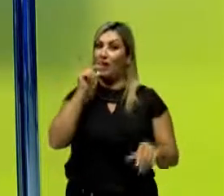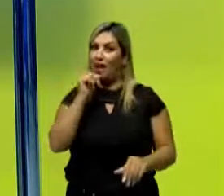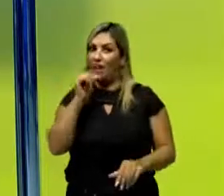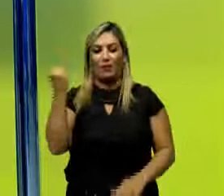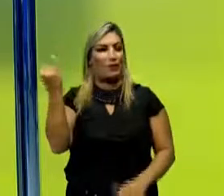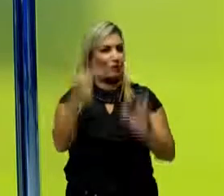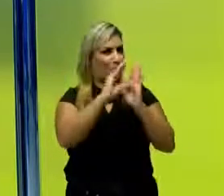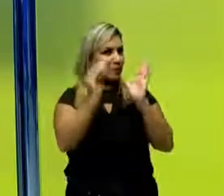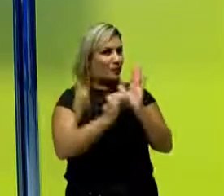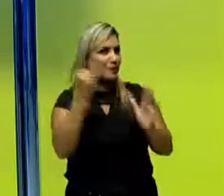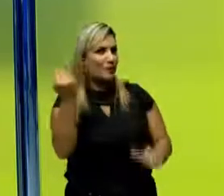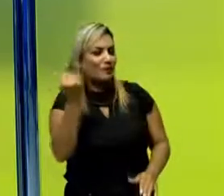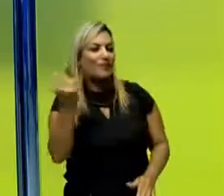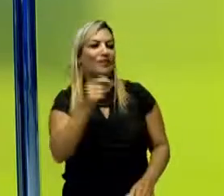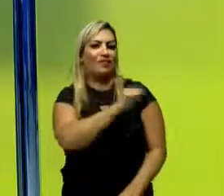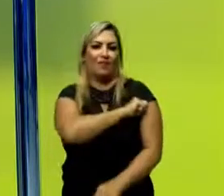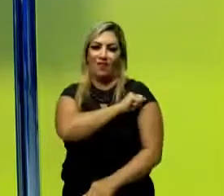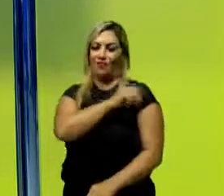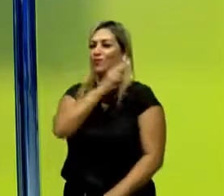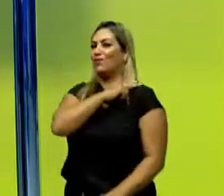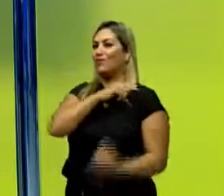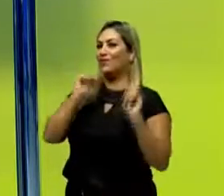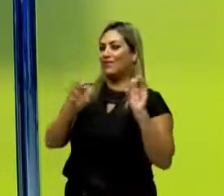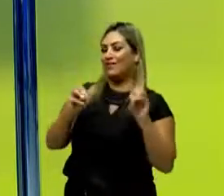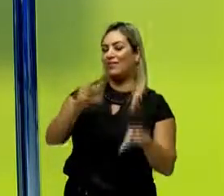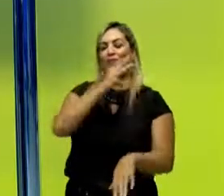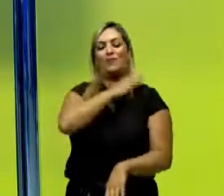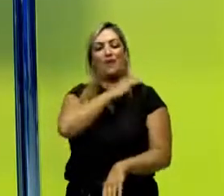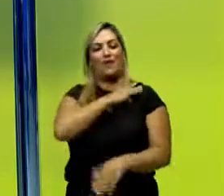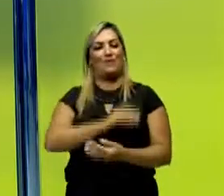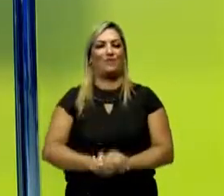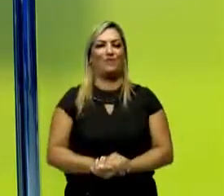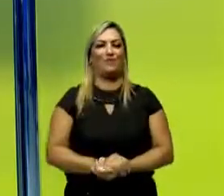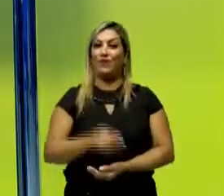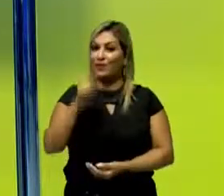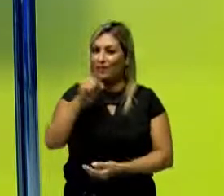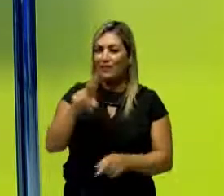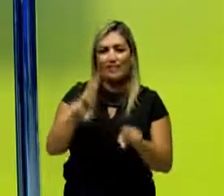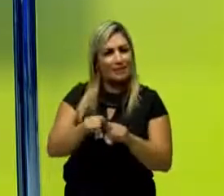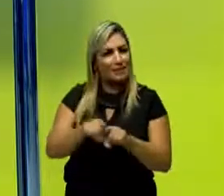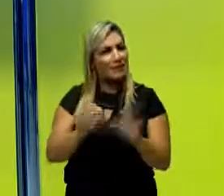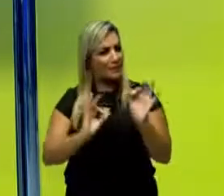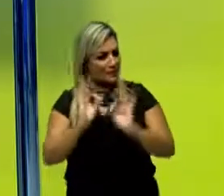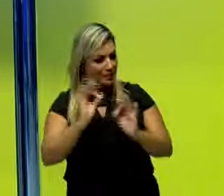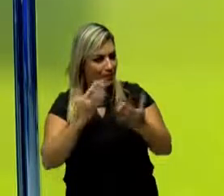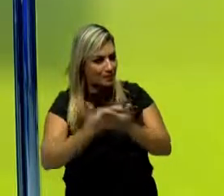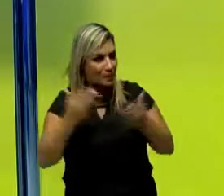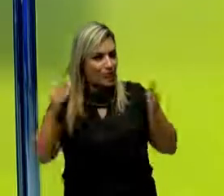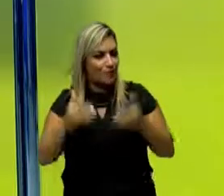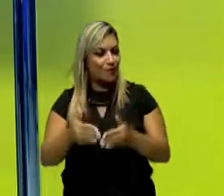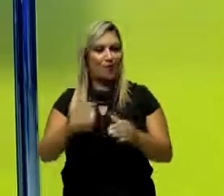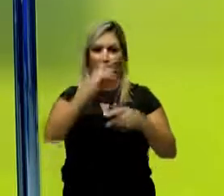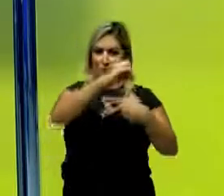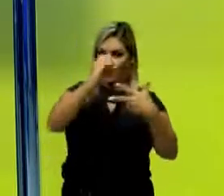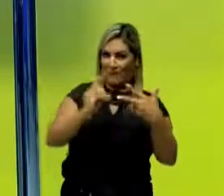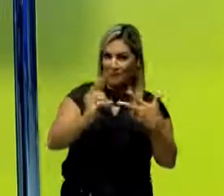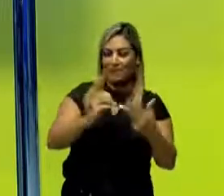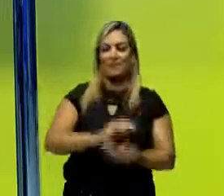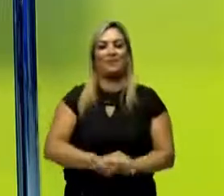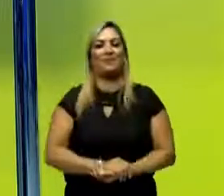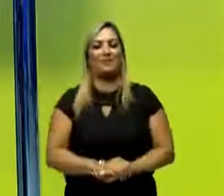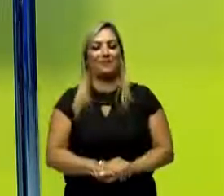conteúdo importante para os estudantes da segunda série do Ensino Médio. E também para você que está se preparando para o Enem. Vamos lá.